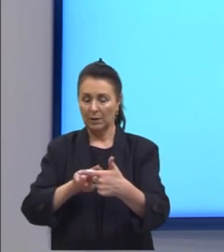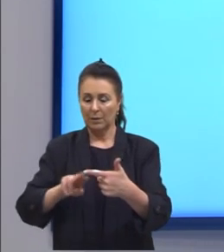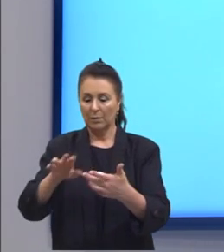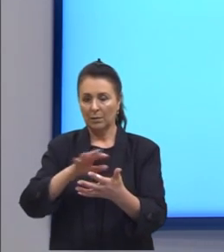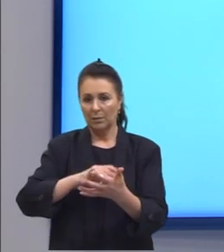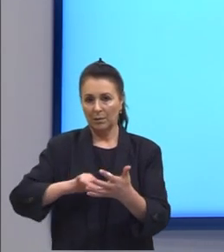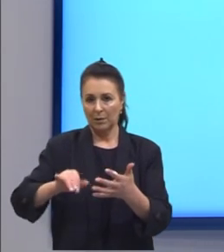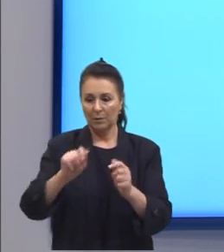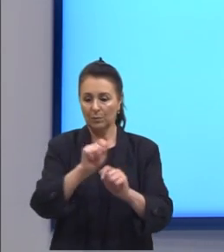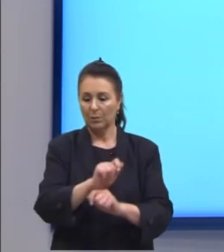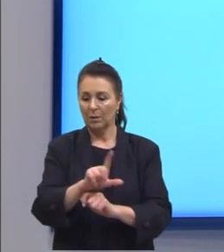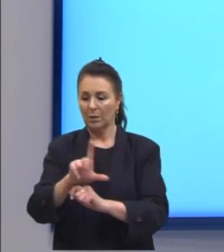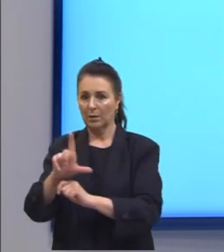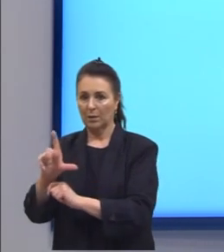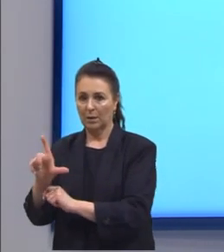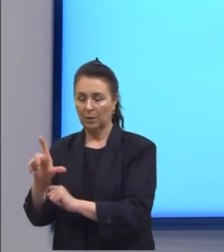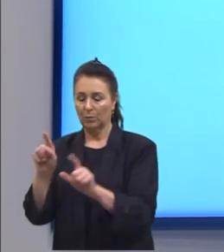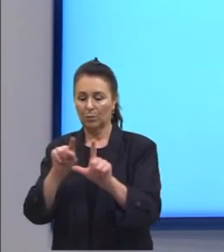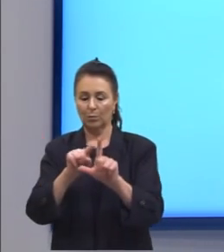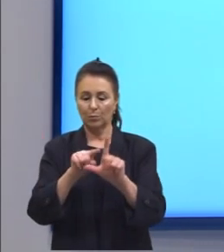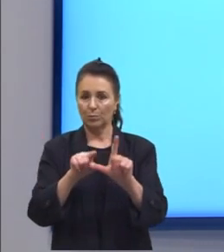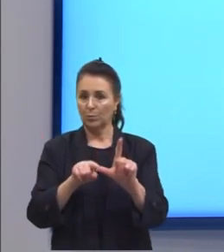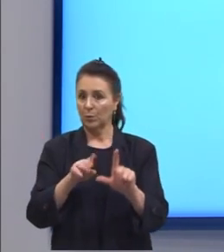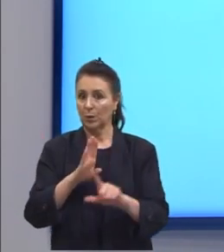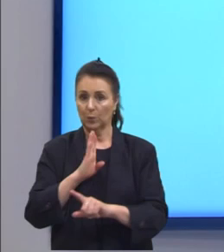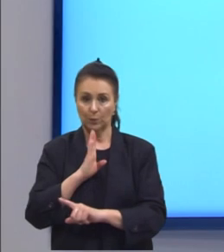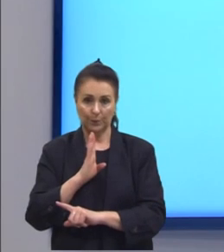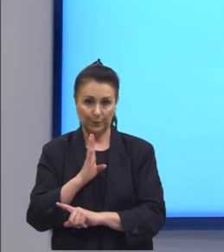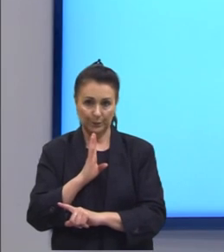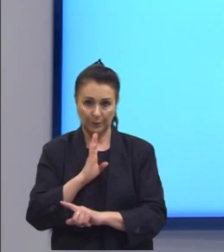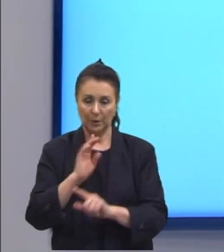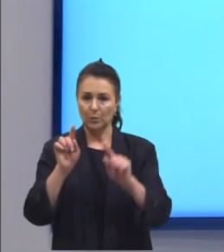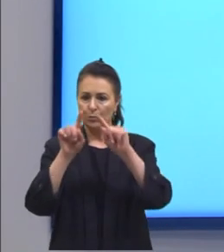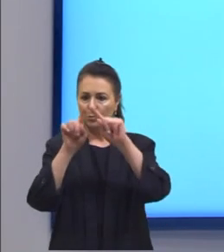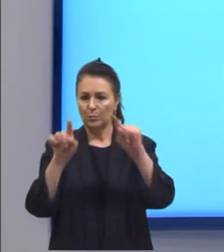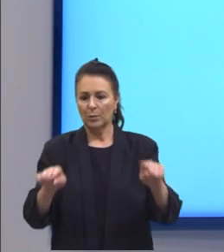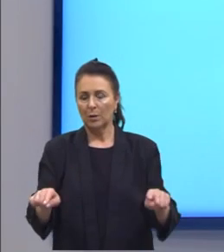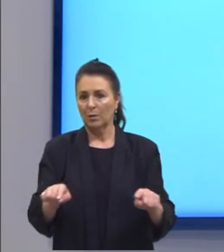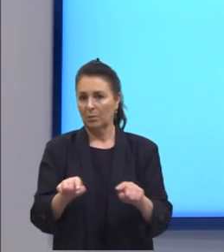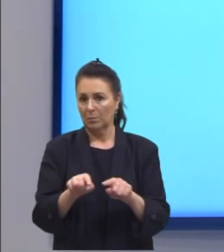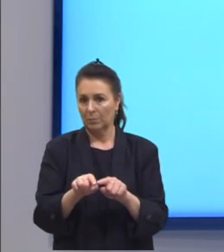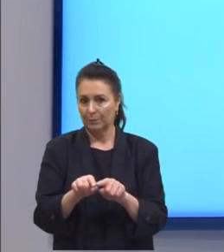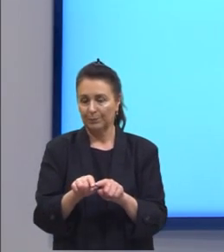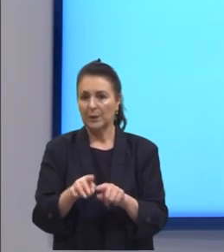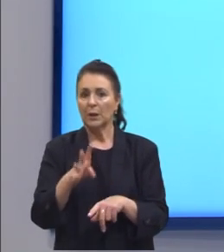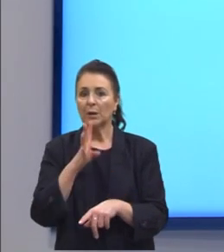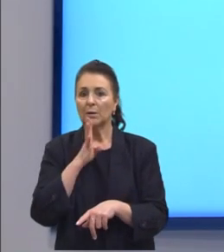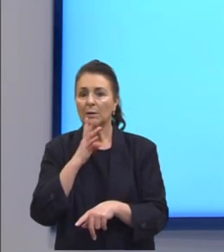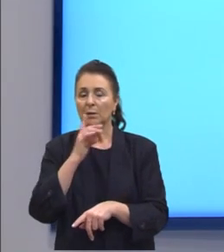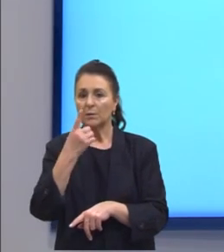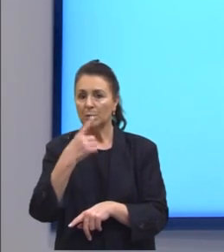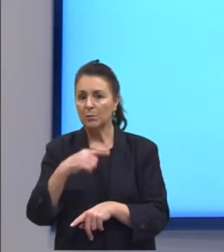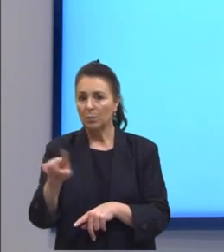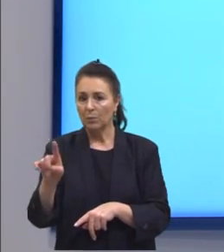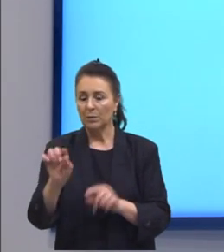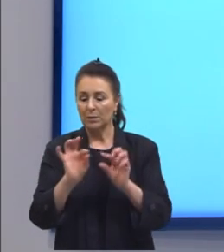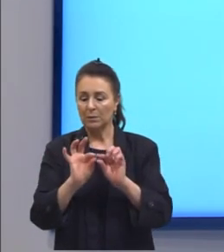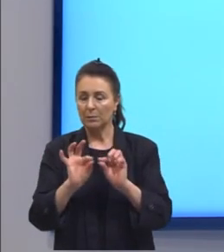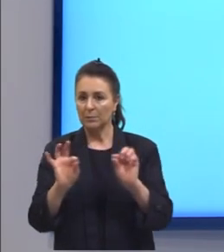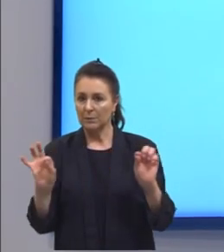do lado ou de um ângulo desconhecido de um triângulo qualquer conhecendo suas outras medidas